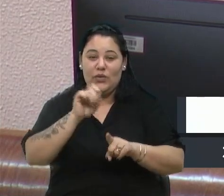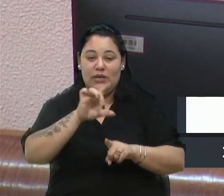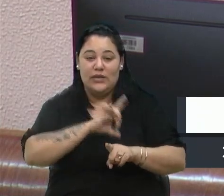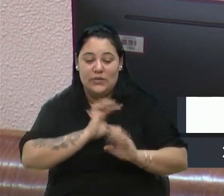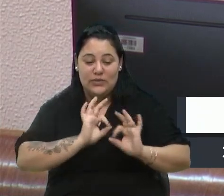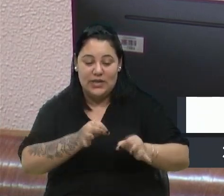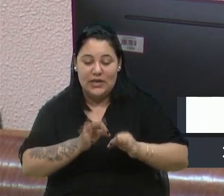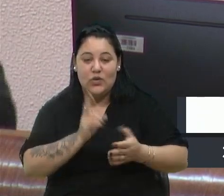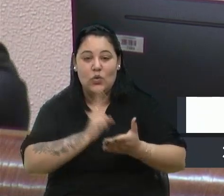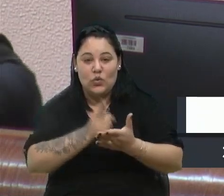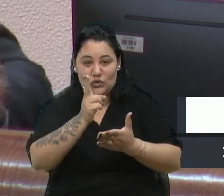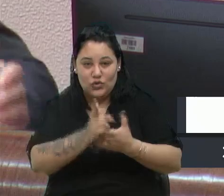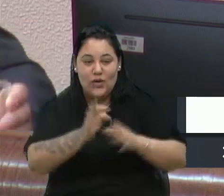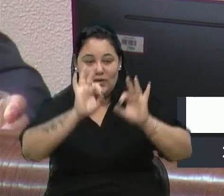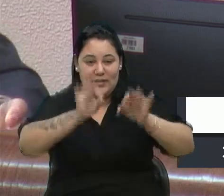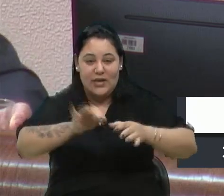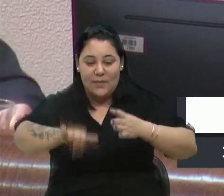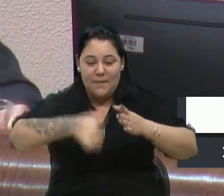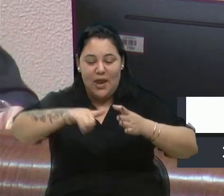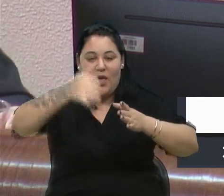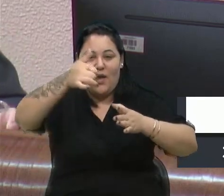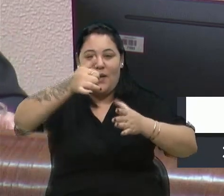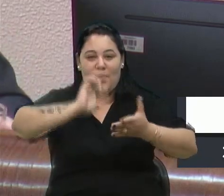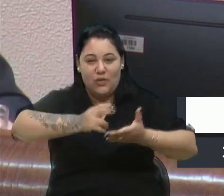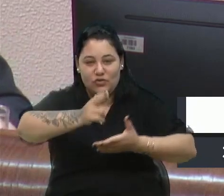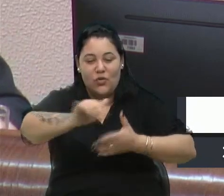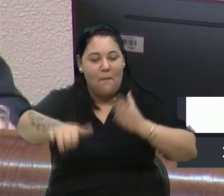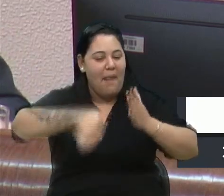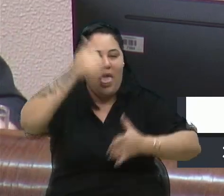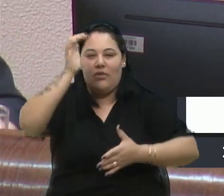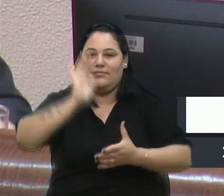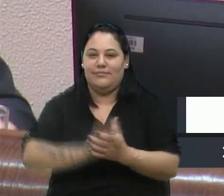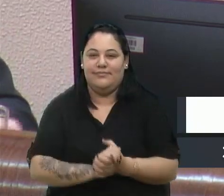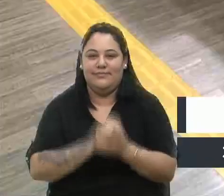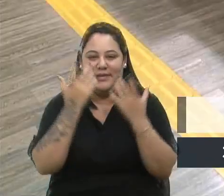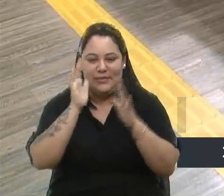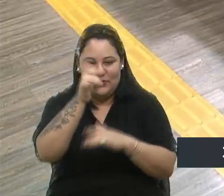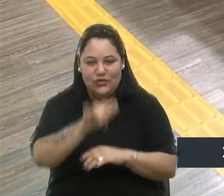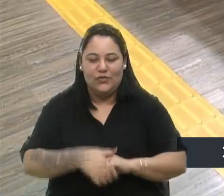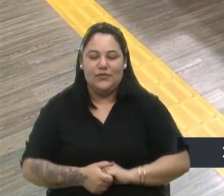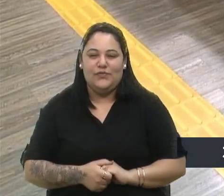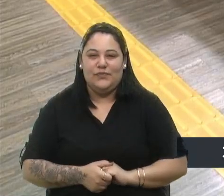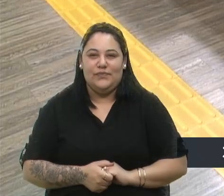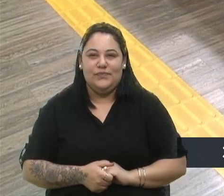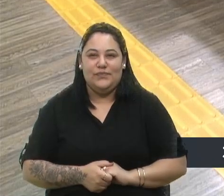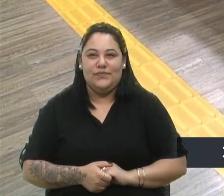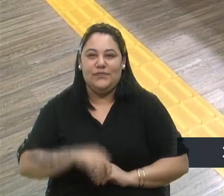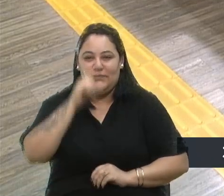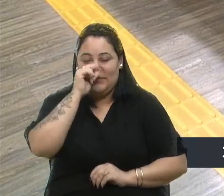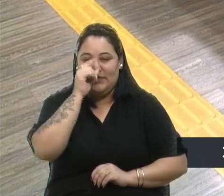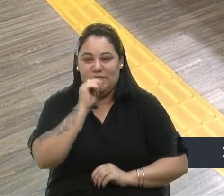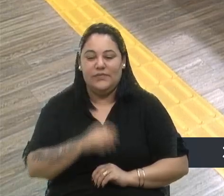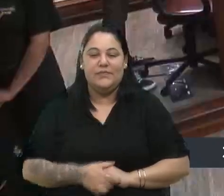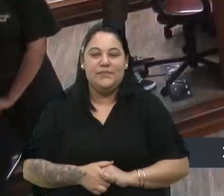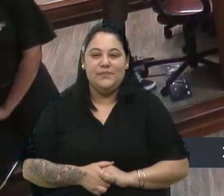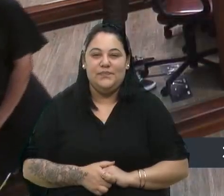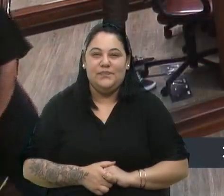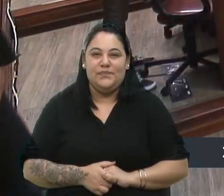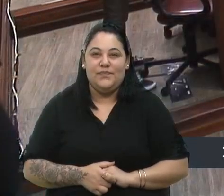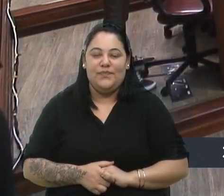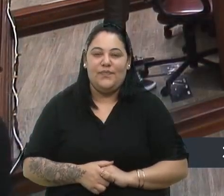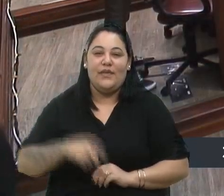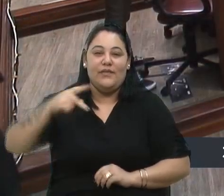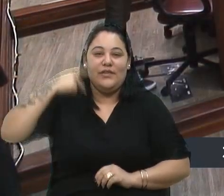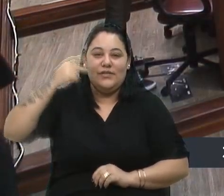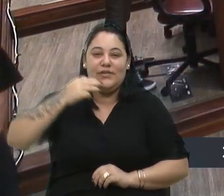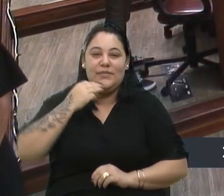continuar certo e melhorar para que dê mais certo. Parabéns mais uma vez. Obrigada, vereador Cadori. Vereador Fantinel. Vereadora Maricela, eu